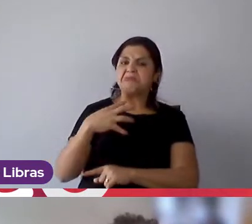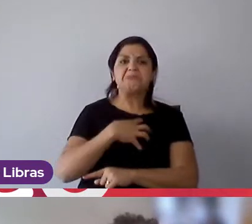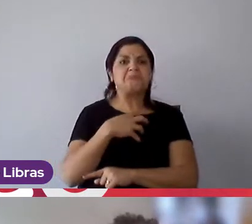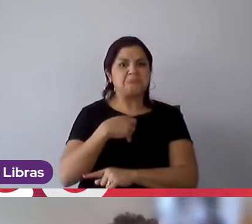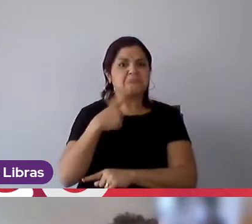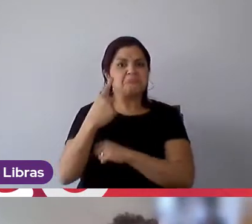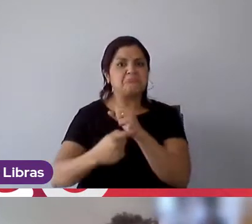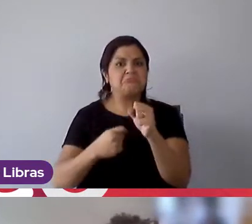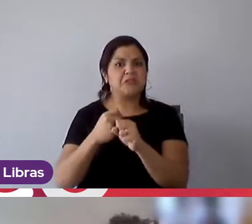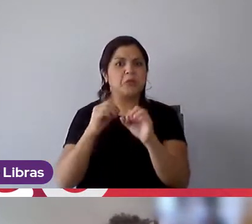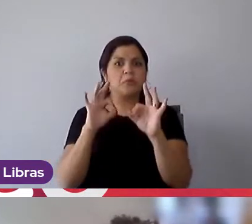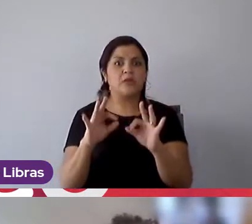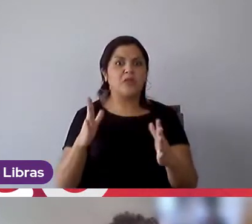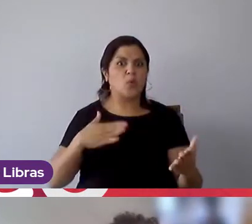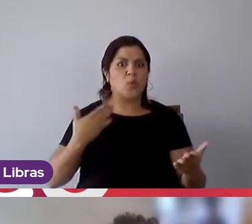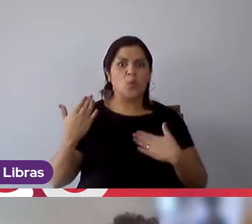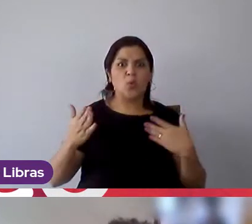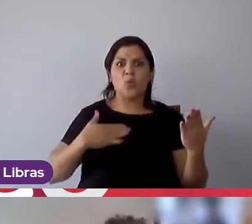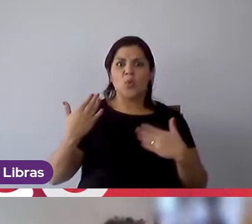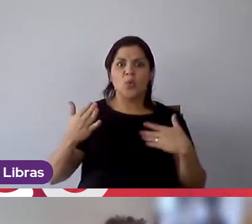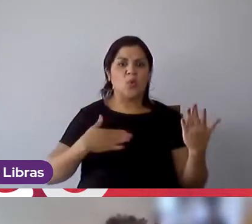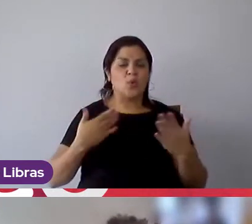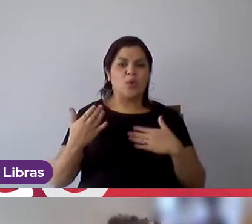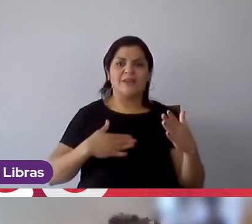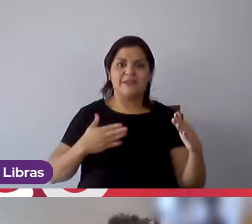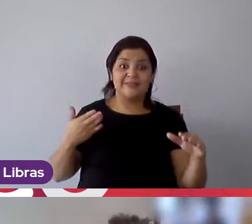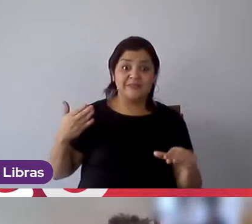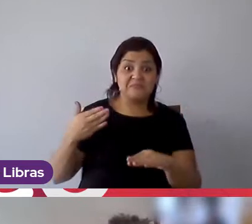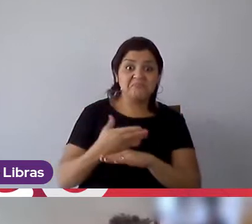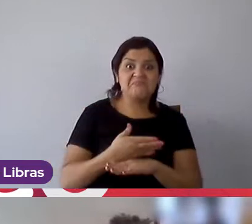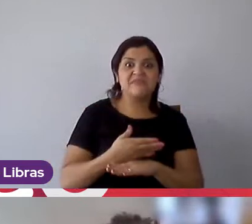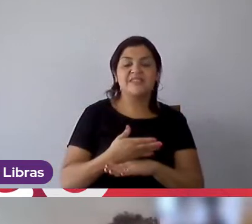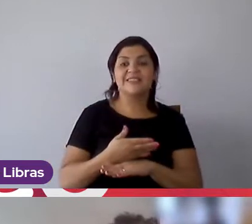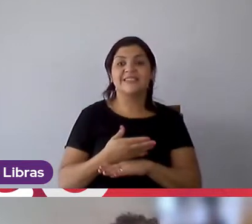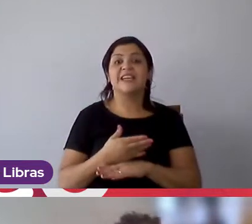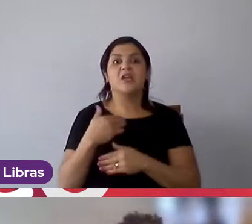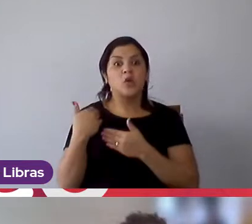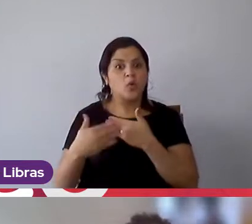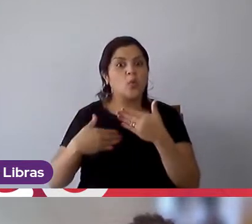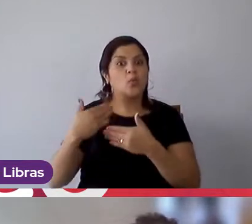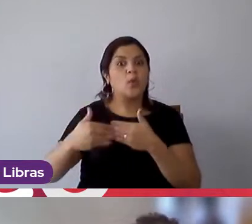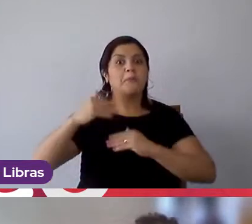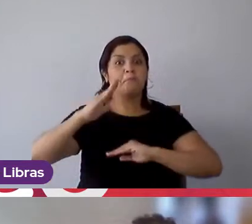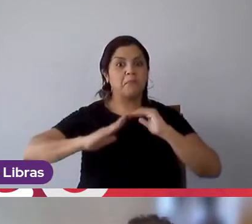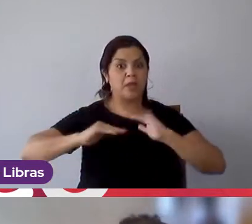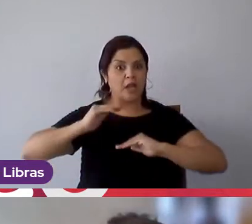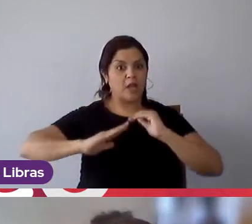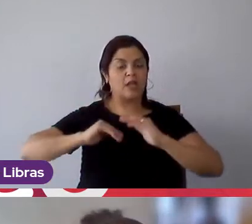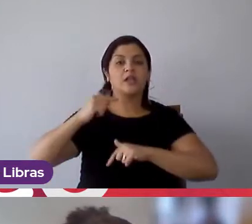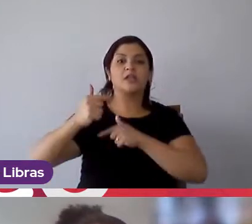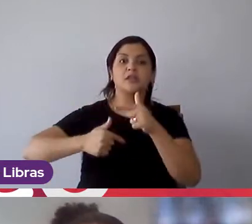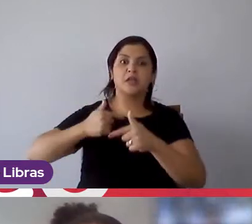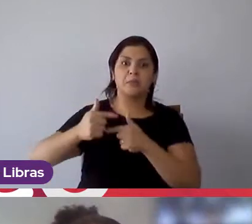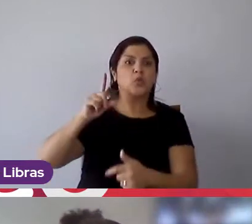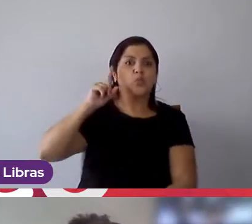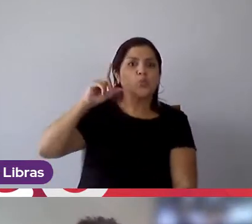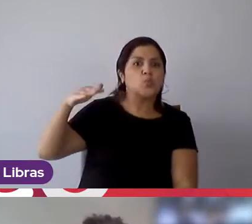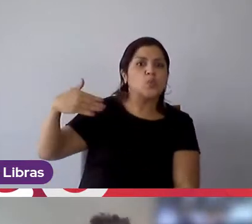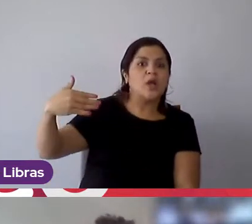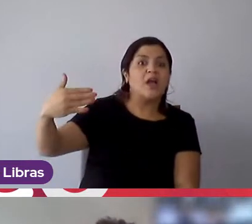que demais, assustou, mas quando eu entrei, fui desenvolver nas minhas atividades cotidianas, eu entendi que